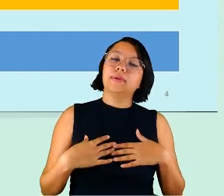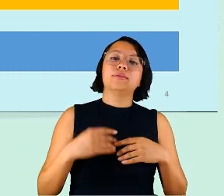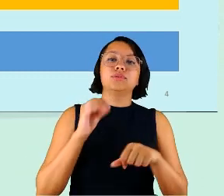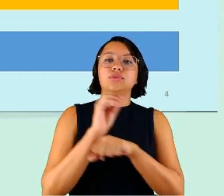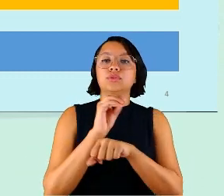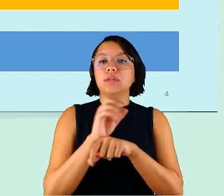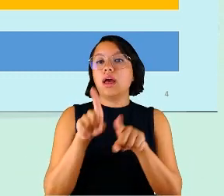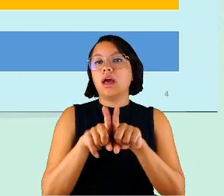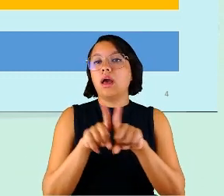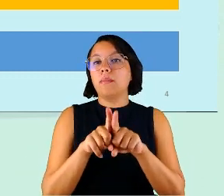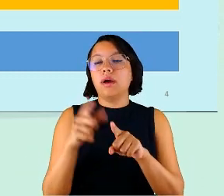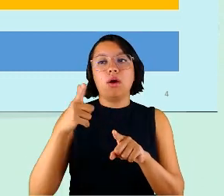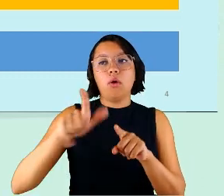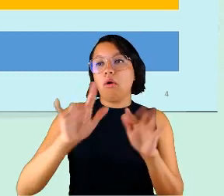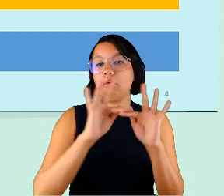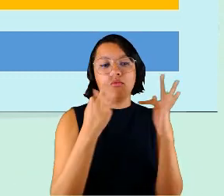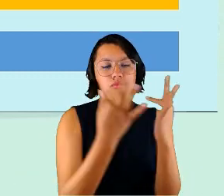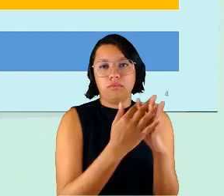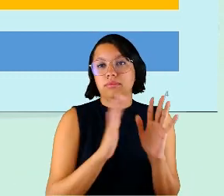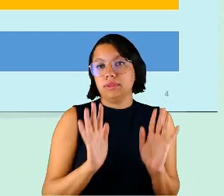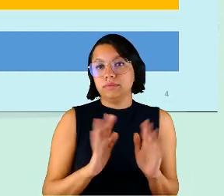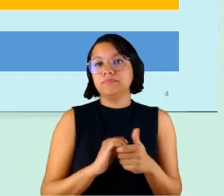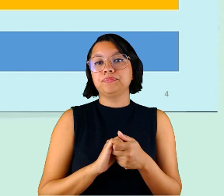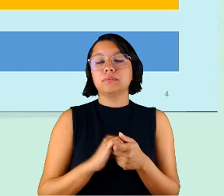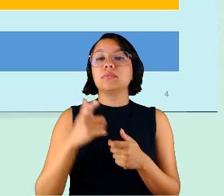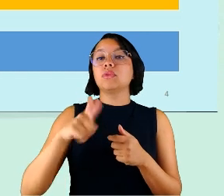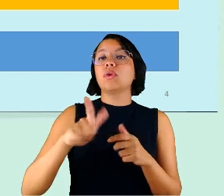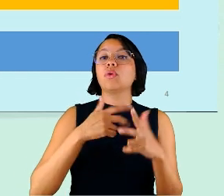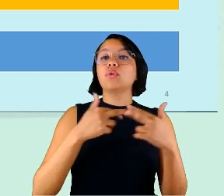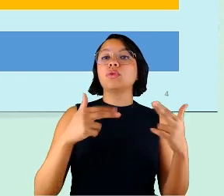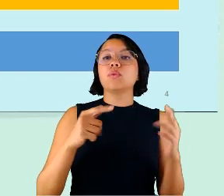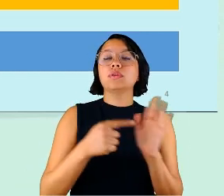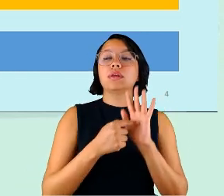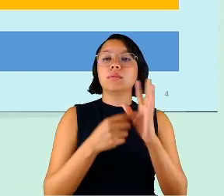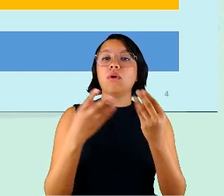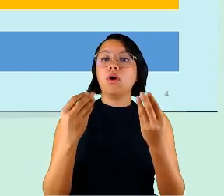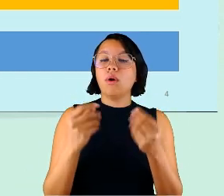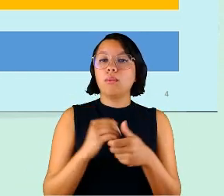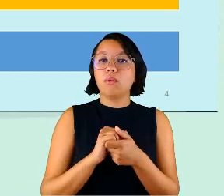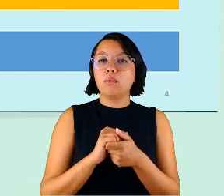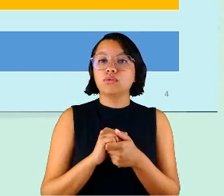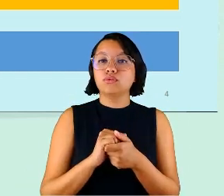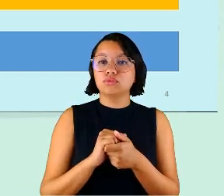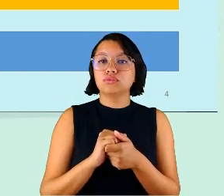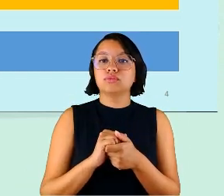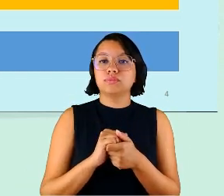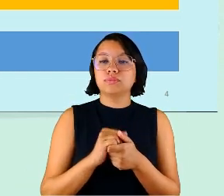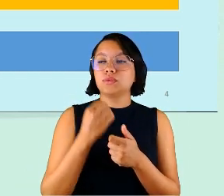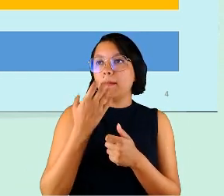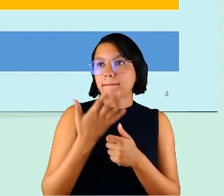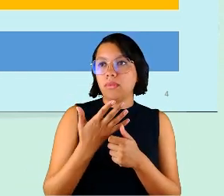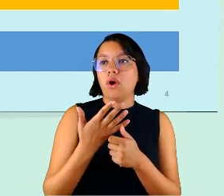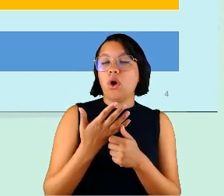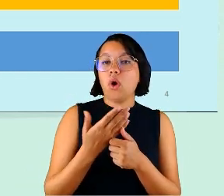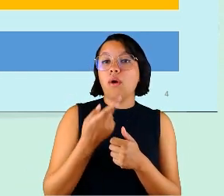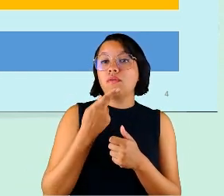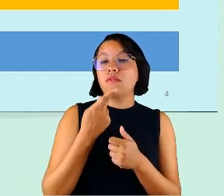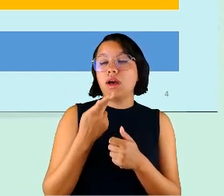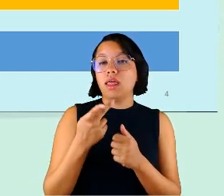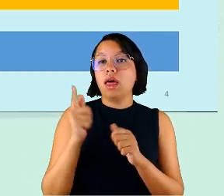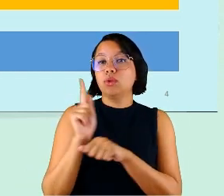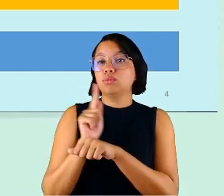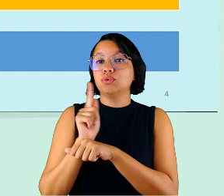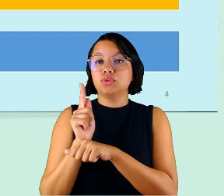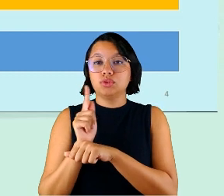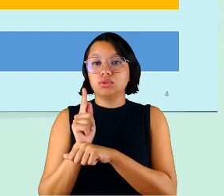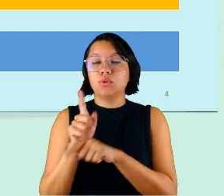com os demais familiares. Outra coisa que aparece como um benefício relatado tanto por gestores quanto